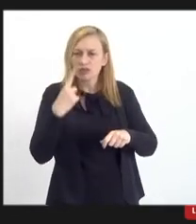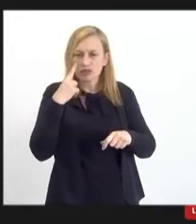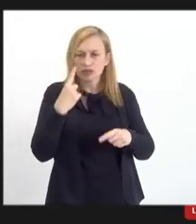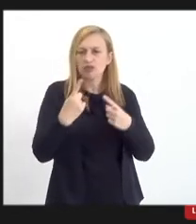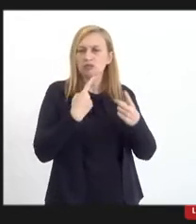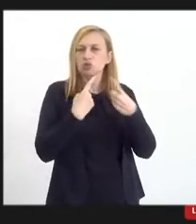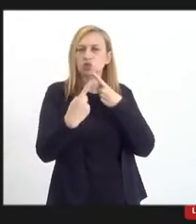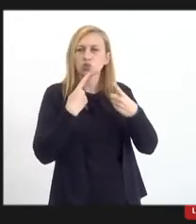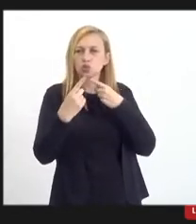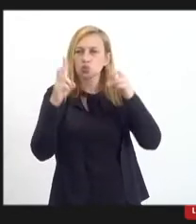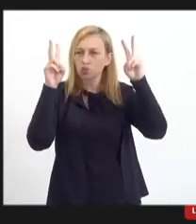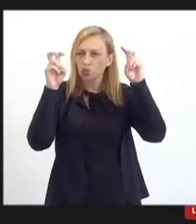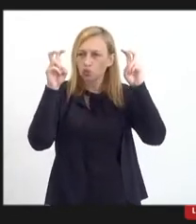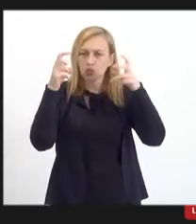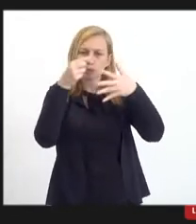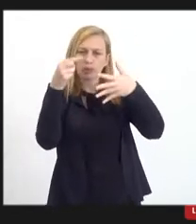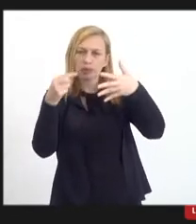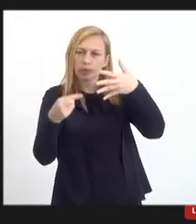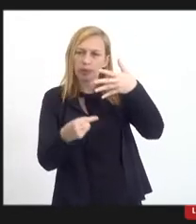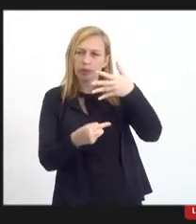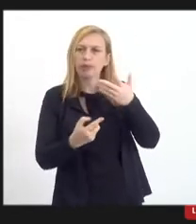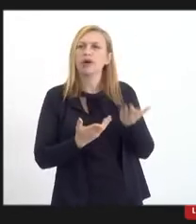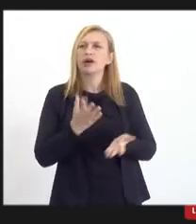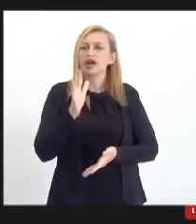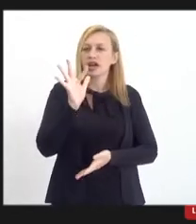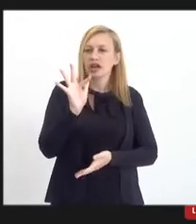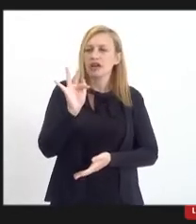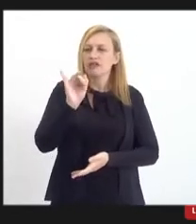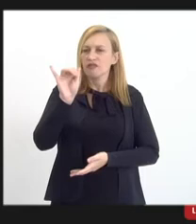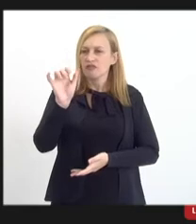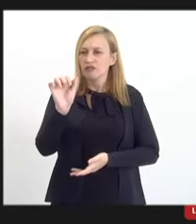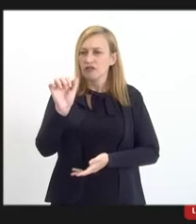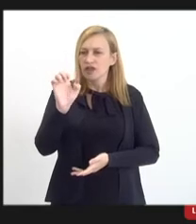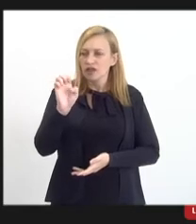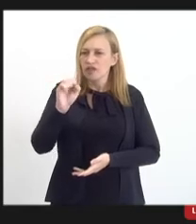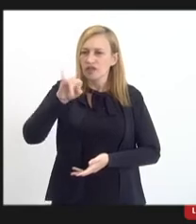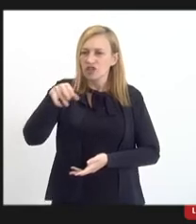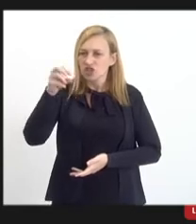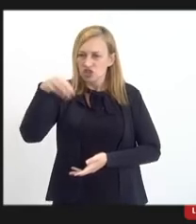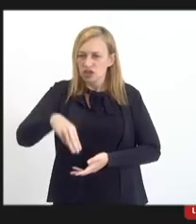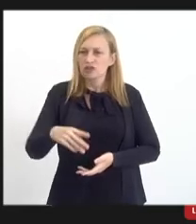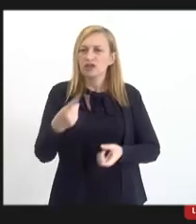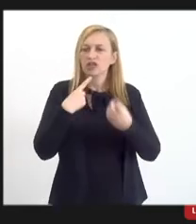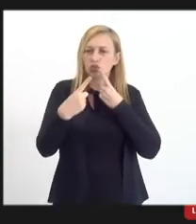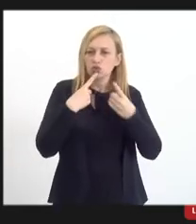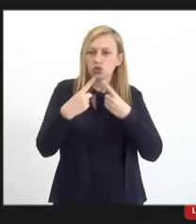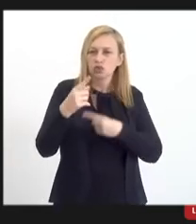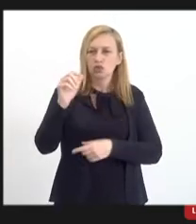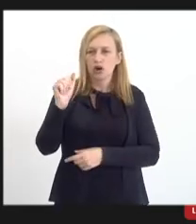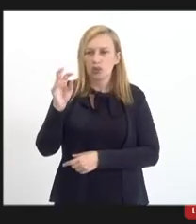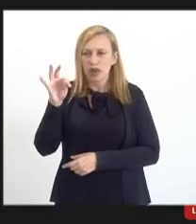discussão todos esses assuntos que eu tive já oportunidade de debater com a Alberto e com o Luiz.